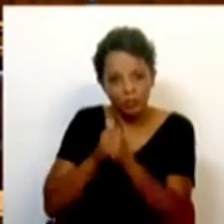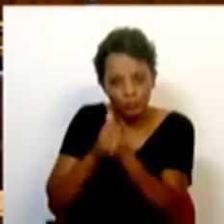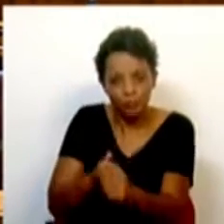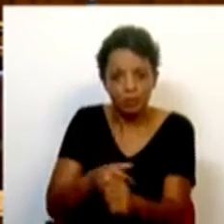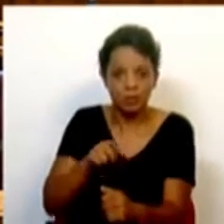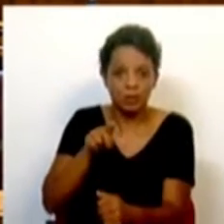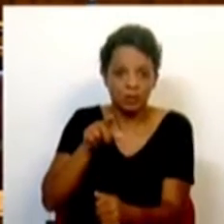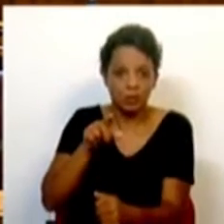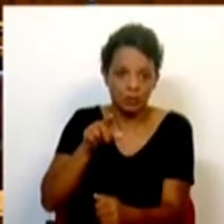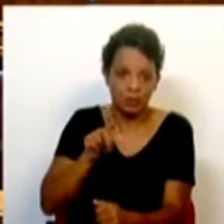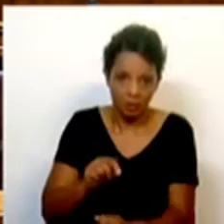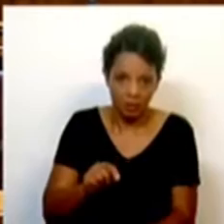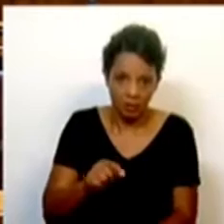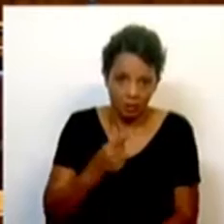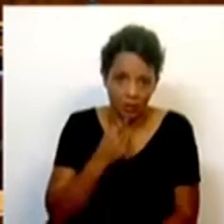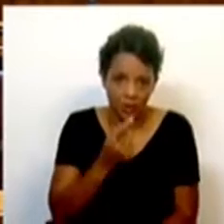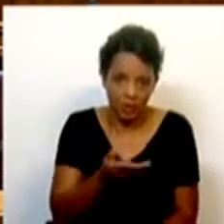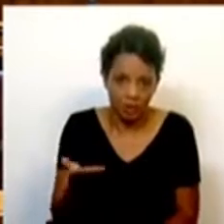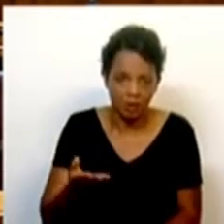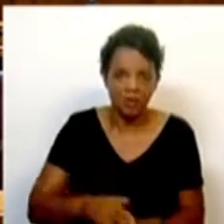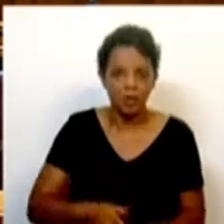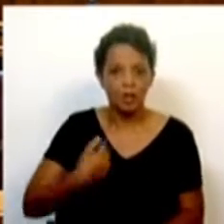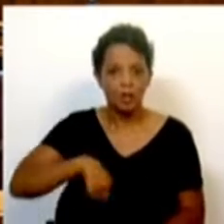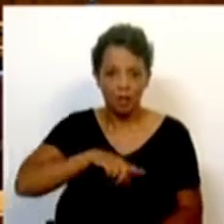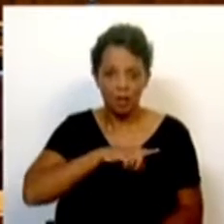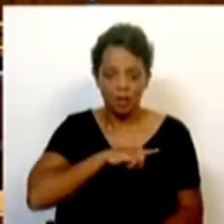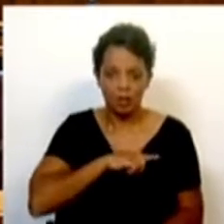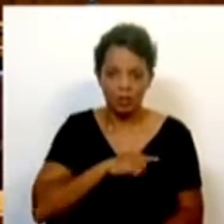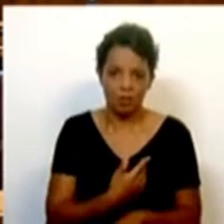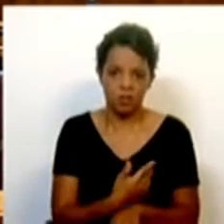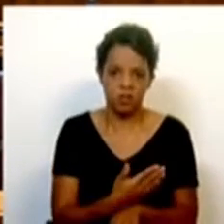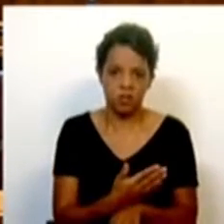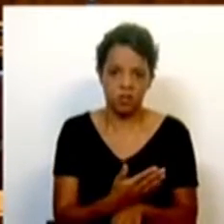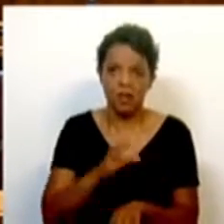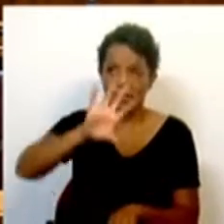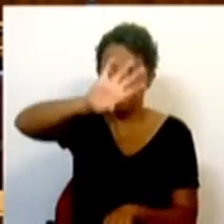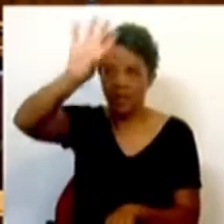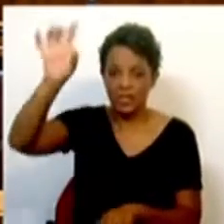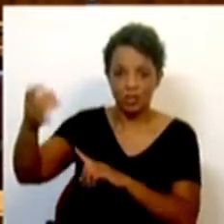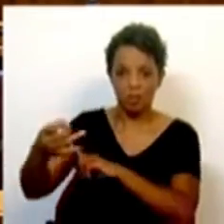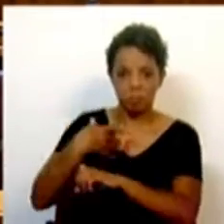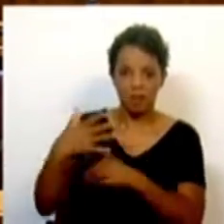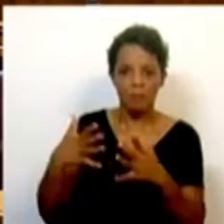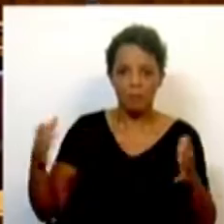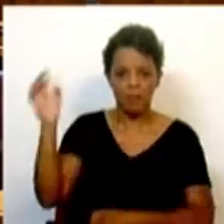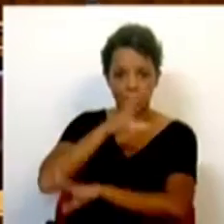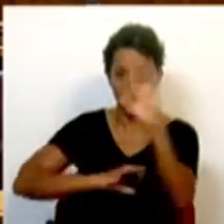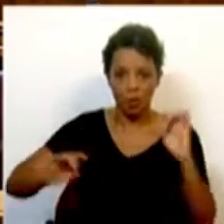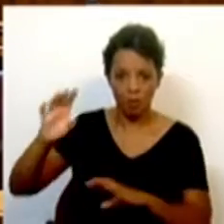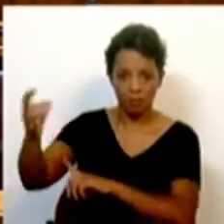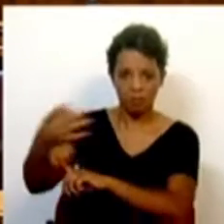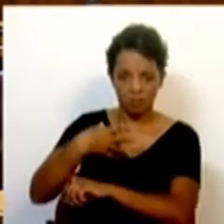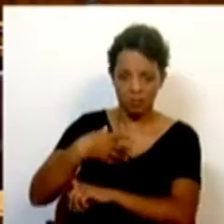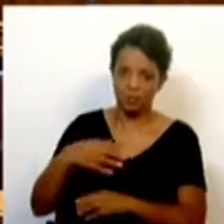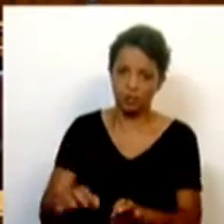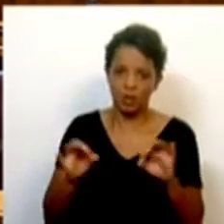deixem-me que vos diga, temos acompanhado de forma atrasada outros países, a maior parte dos países europeus estão muito à frente.